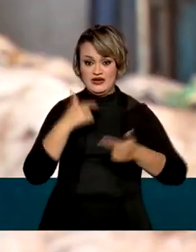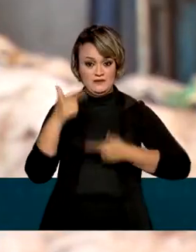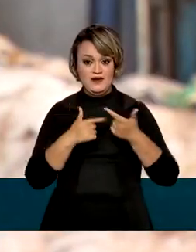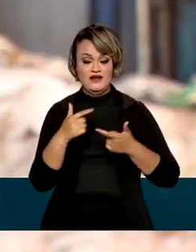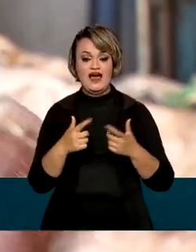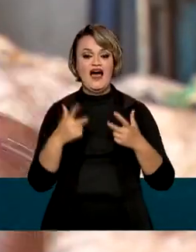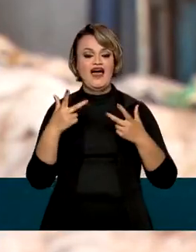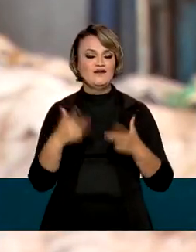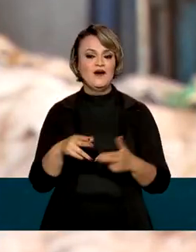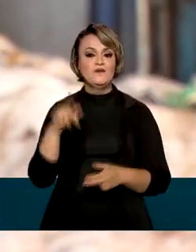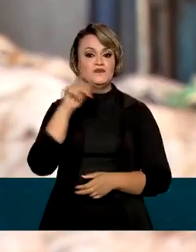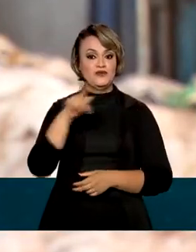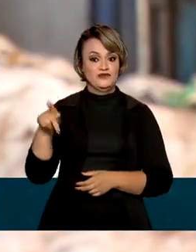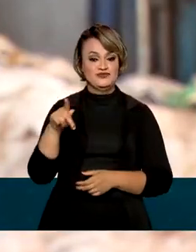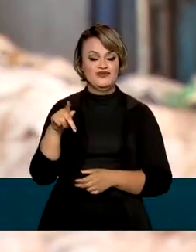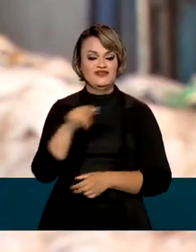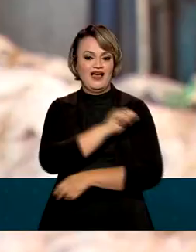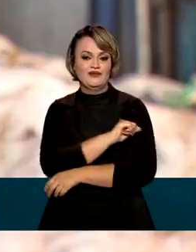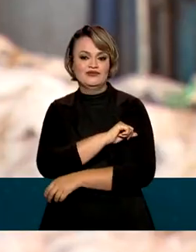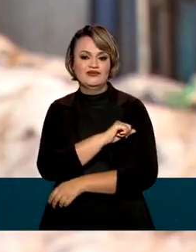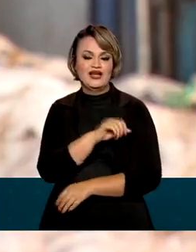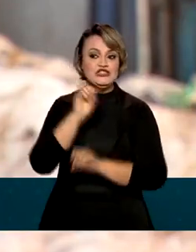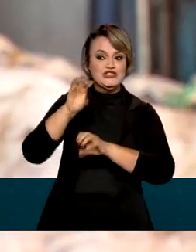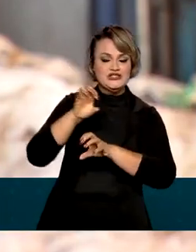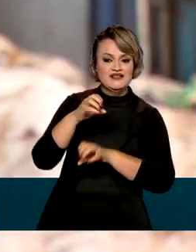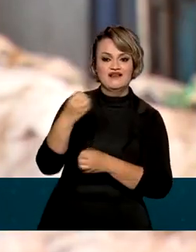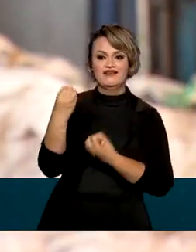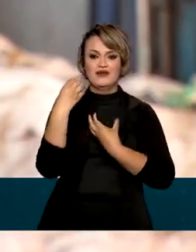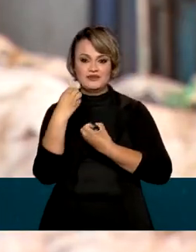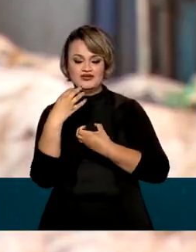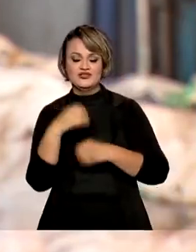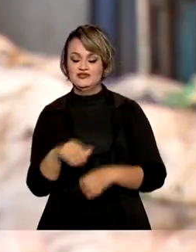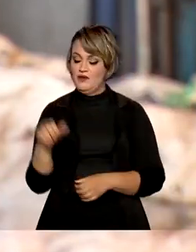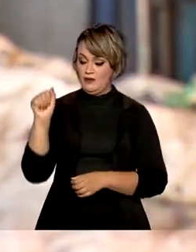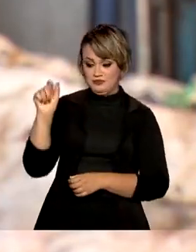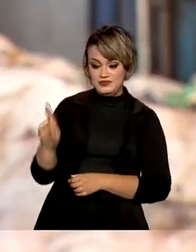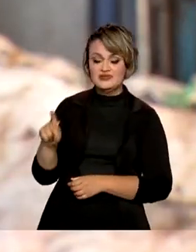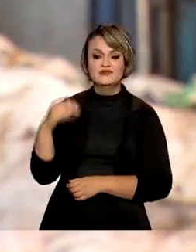professor e aluno, né? Então essa aposentadoria é muito importante.